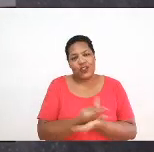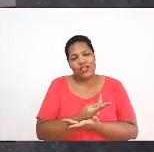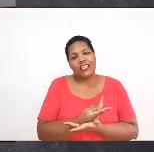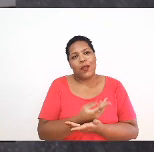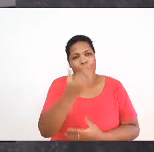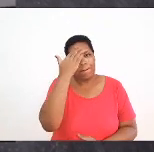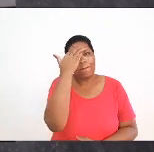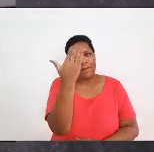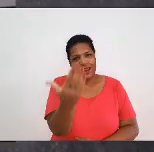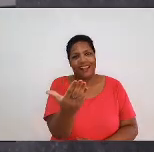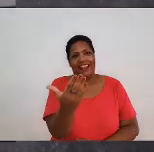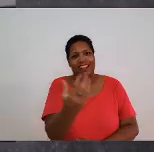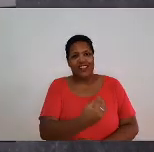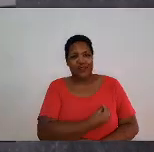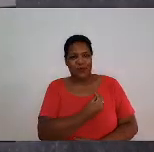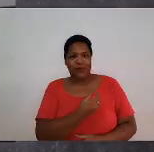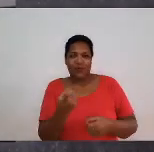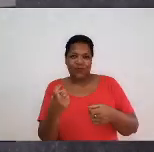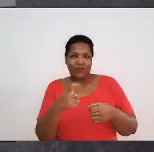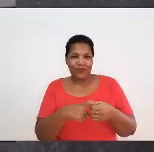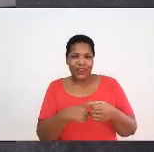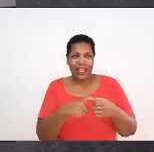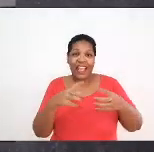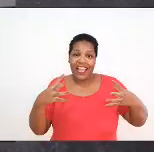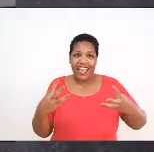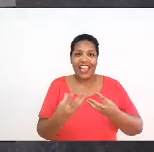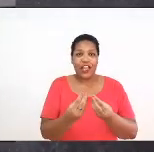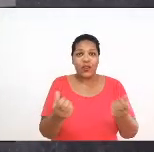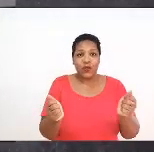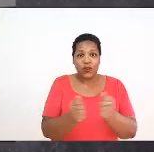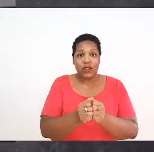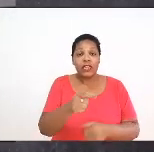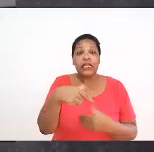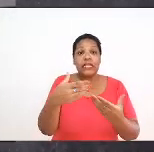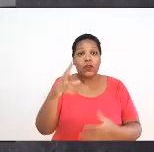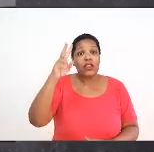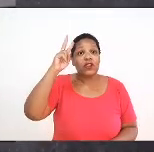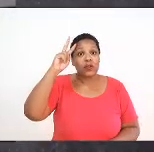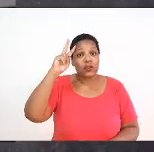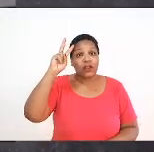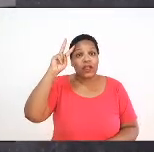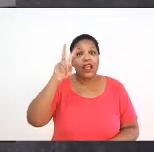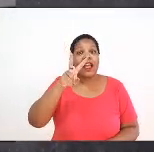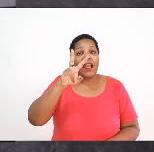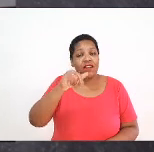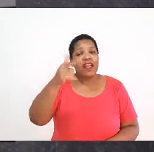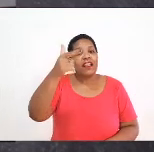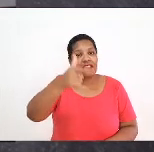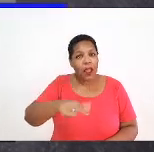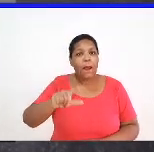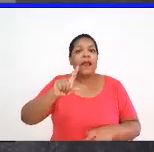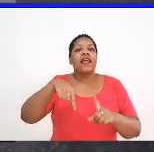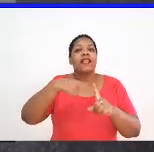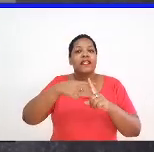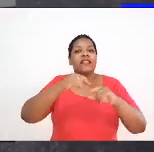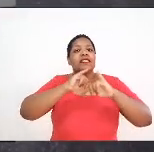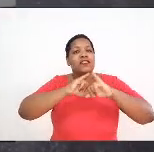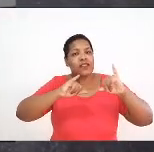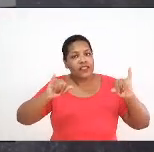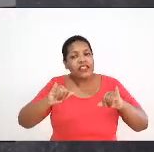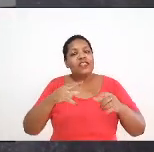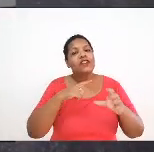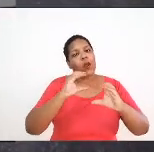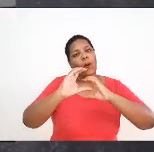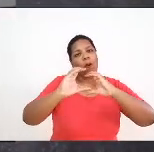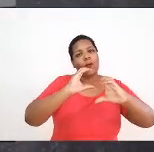parceria, estamos juntos, e a partir da segunda-feira nós teremos mais informações e vamos sempre nos comunicando para vocês